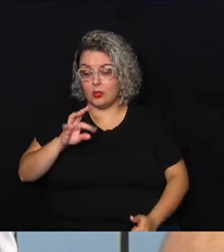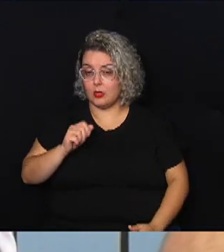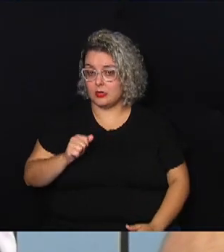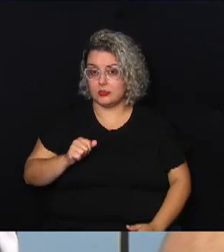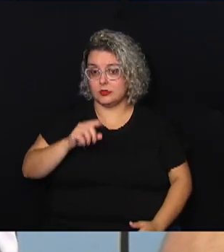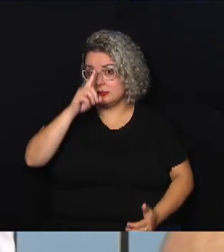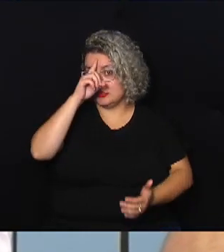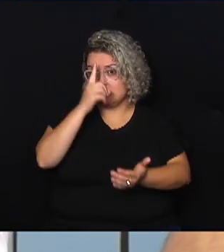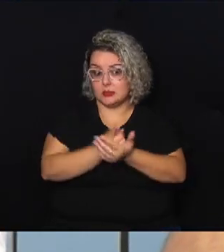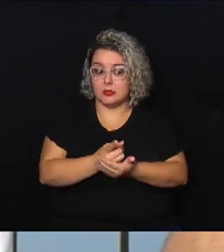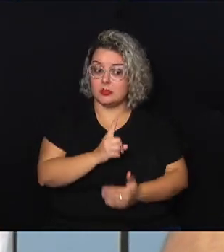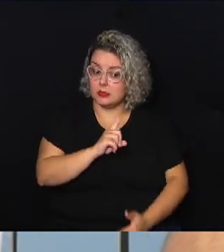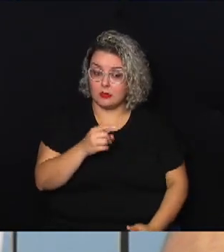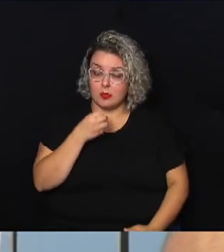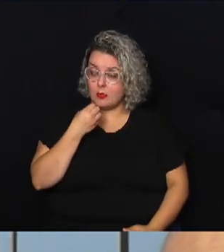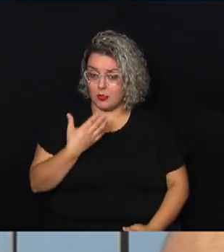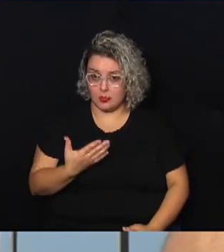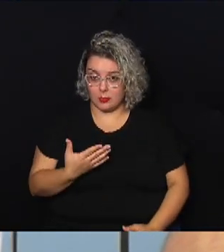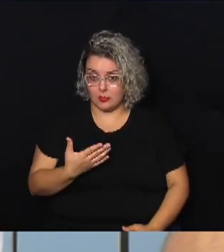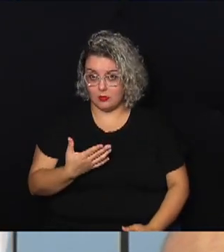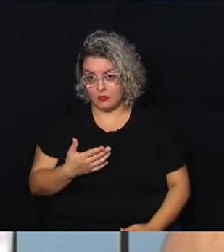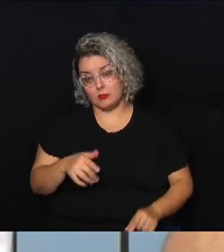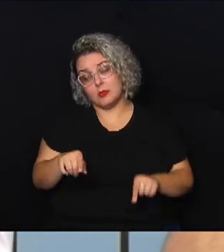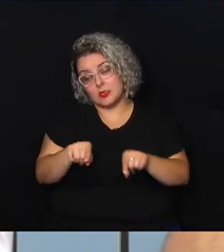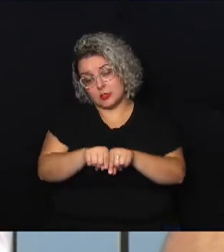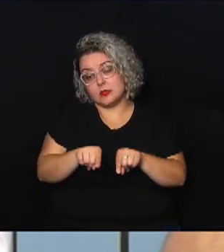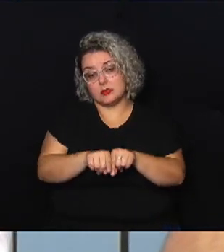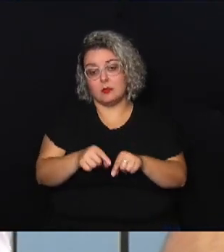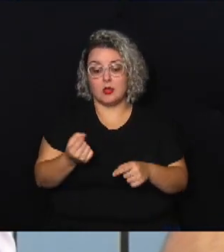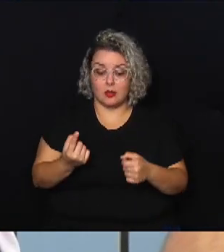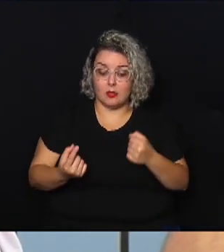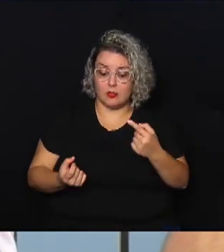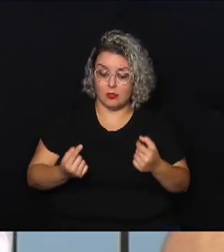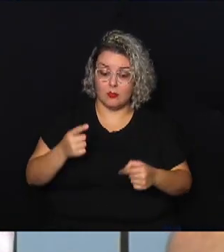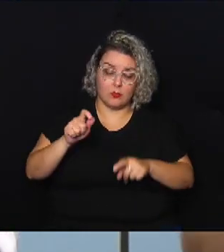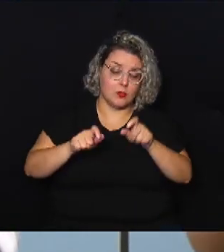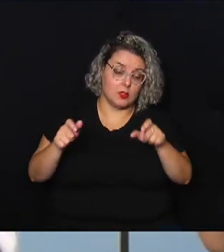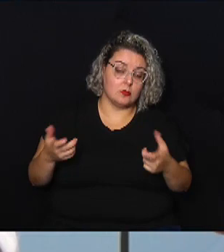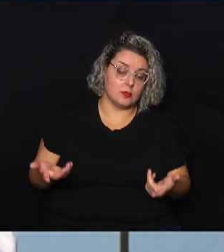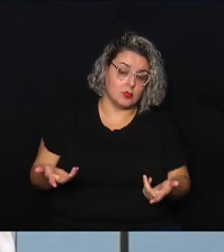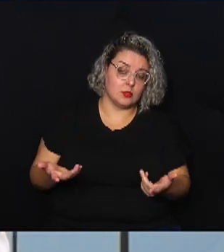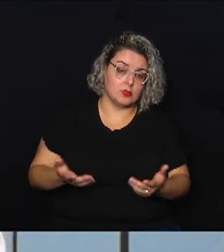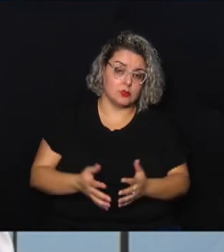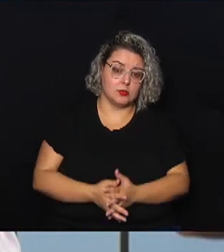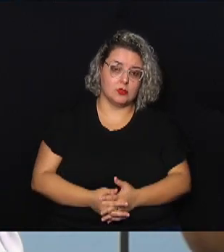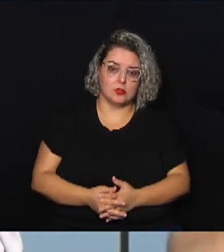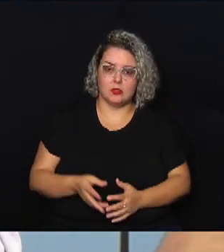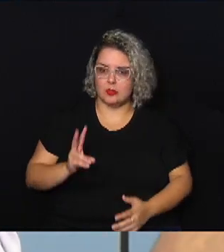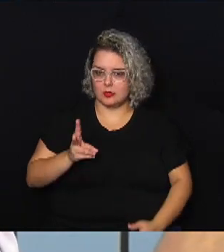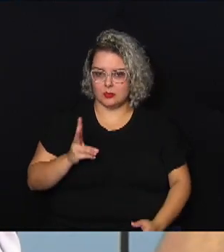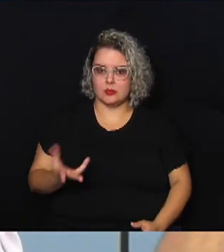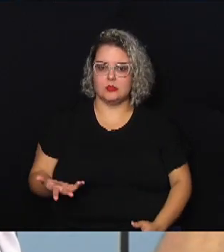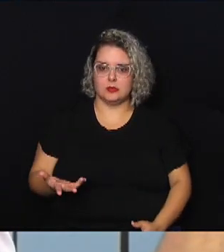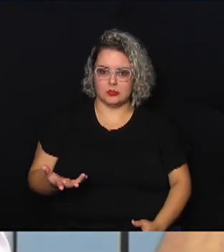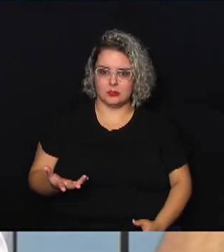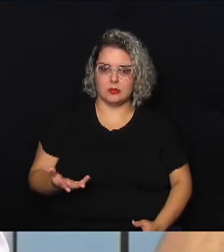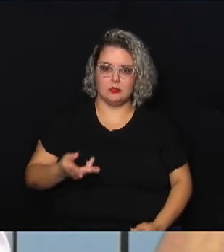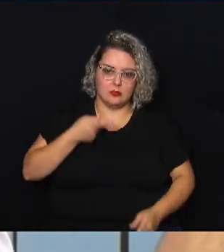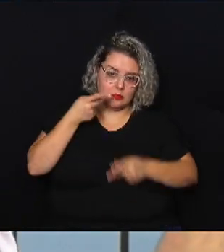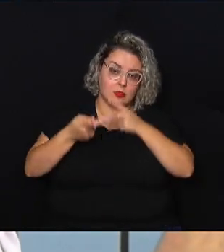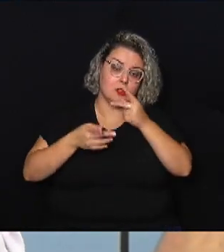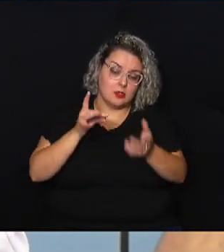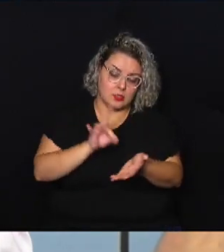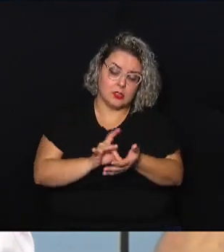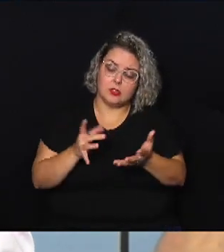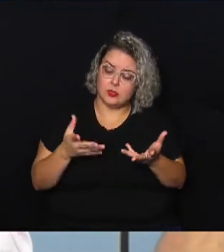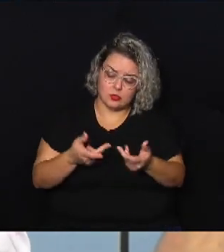que não seria interessante mas ao mesmo tempo algumas pessoas ainda são levadas eu venho sempre aqui sempre ser sincero naquilo que